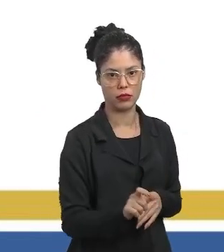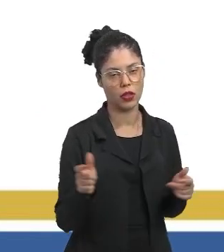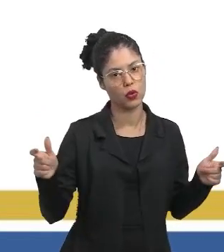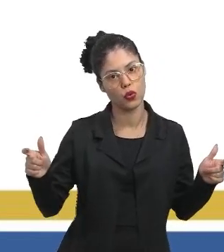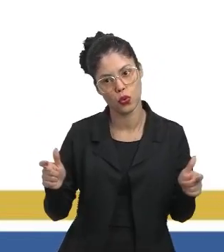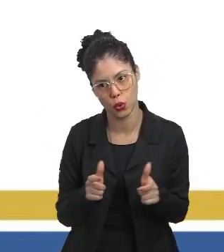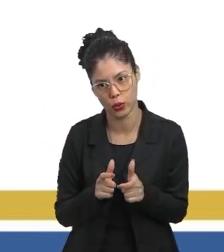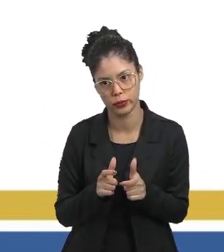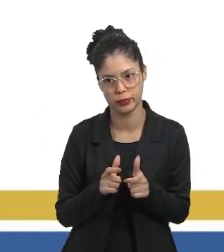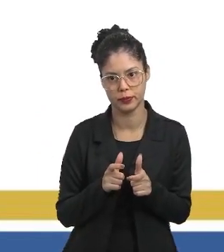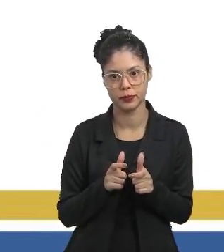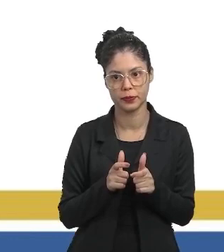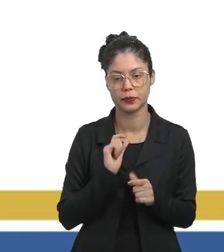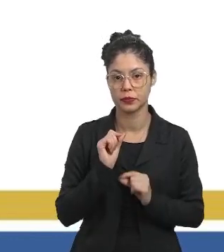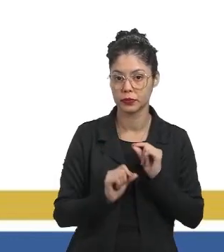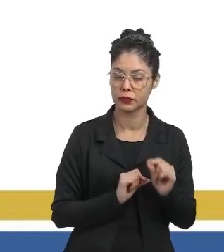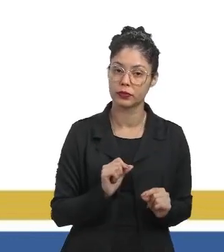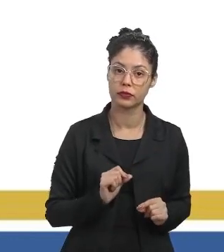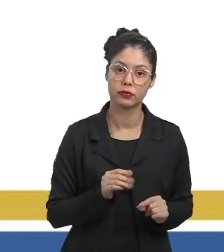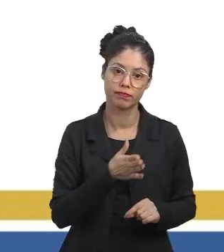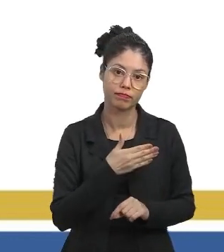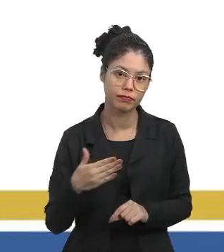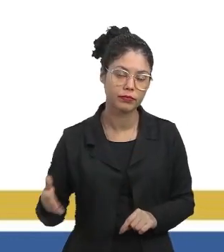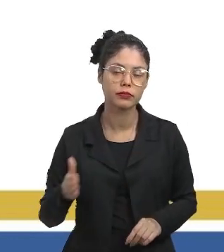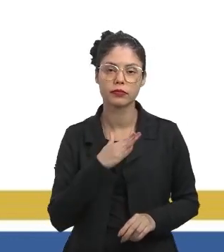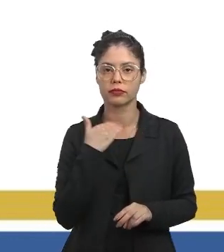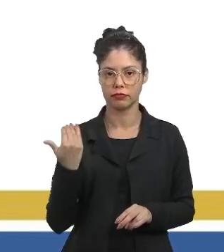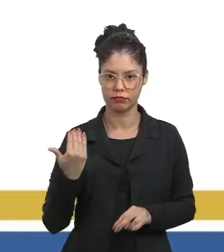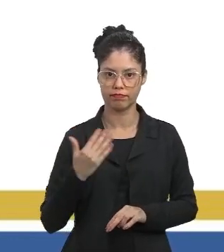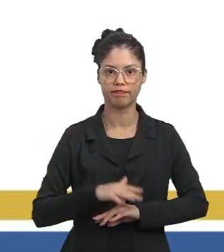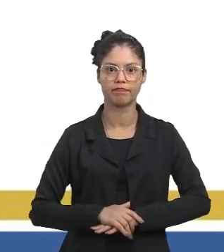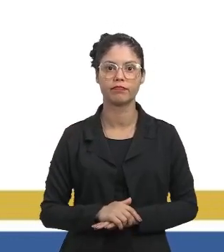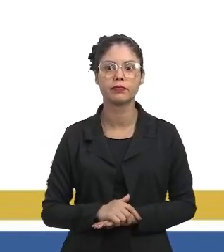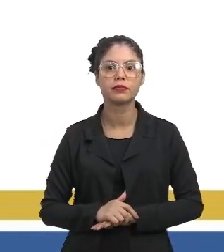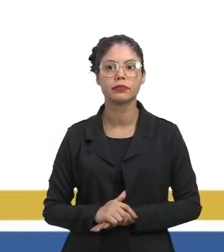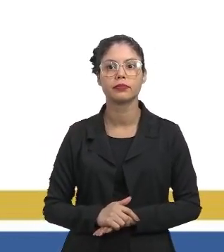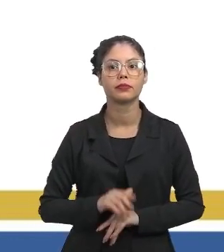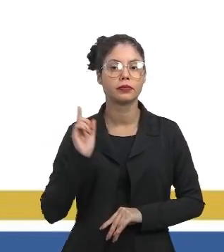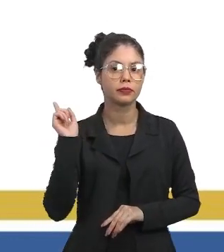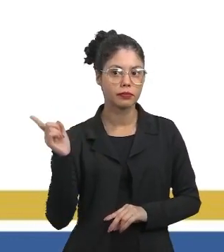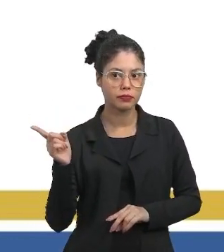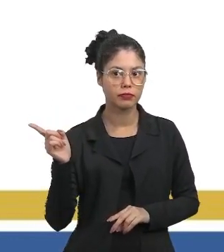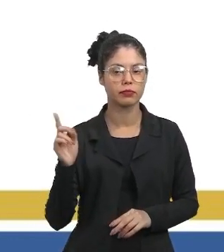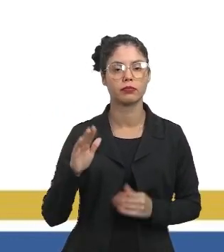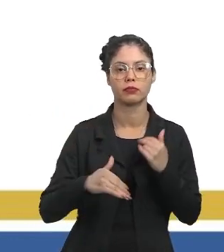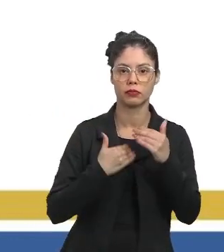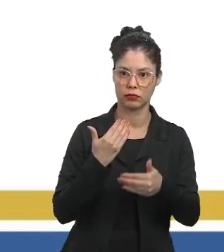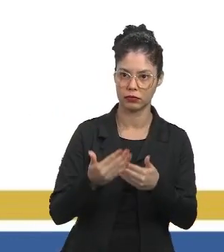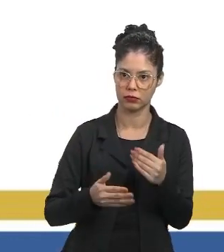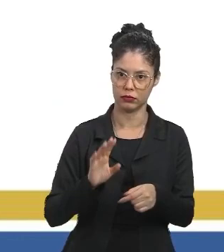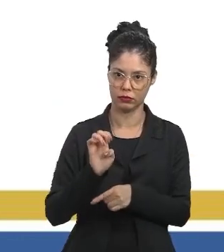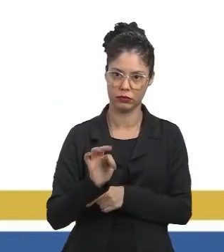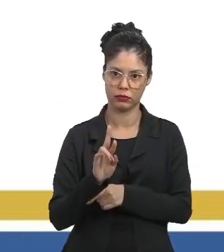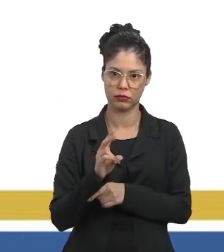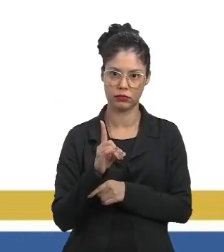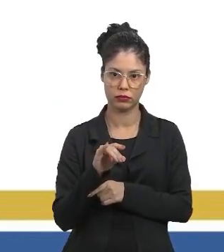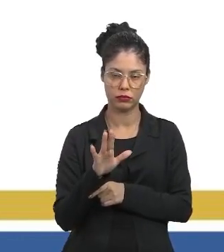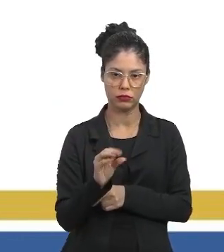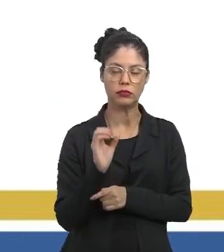diminuiu. E o que aconteceu com os peixes? Eles morreram. Isso aqui é um processo de eutrofização.